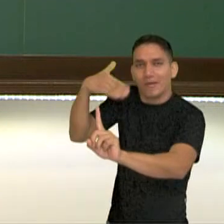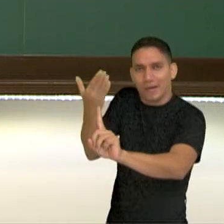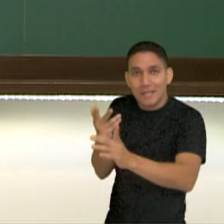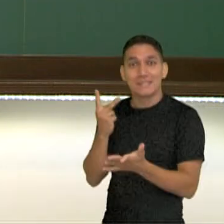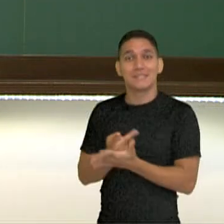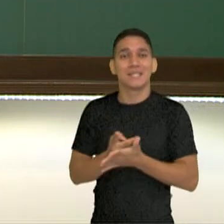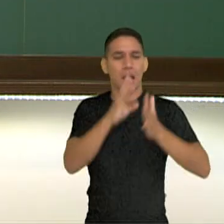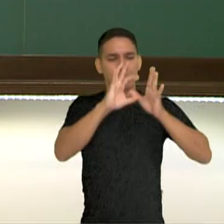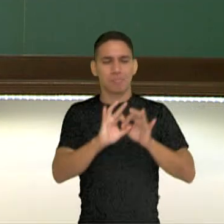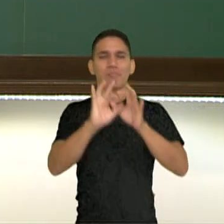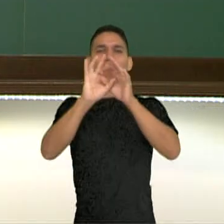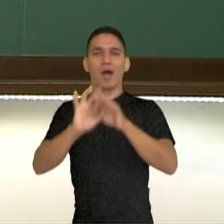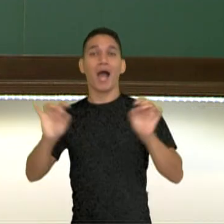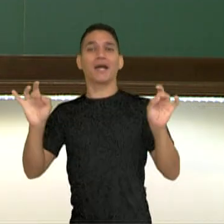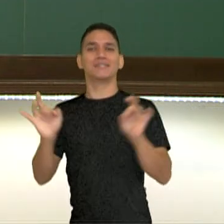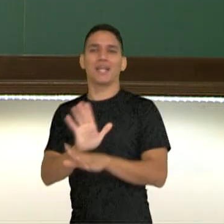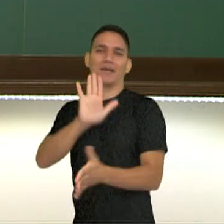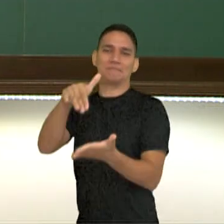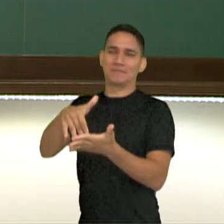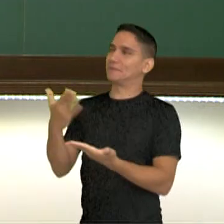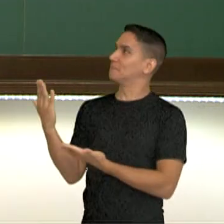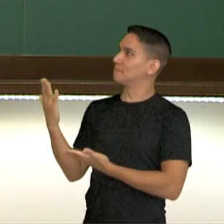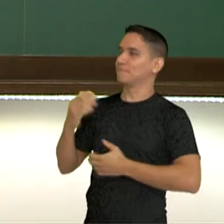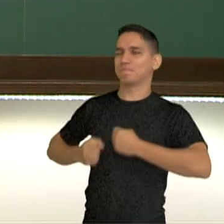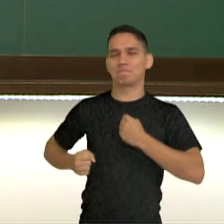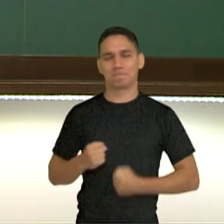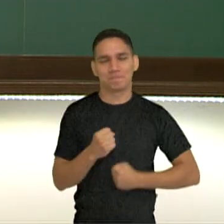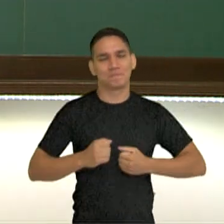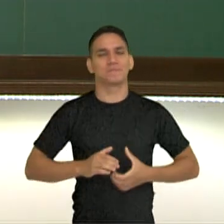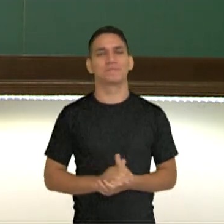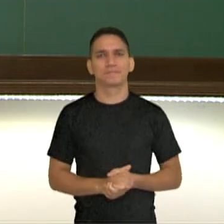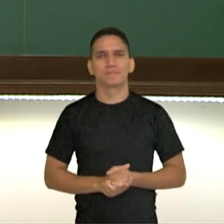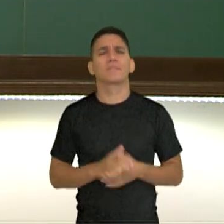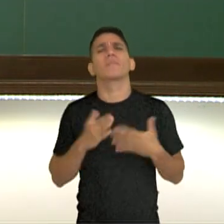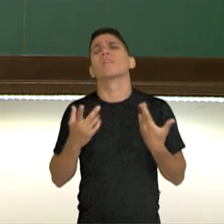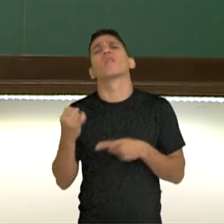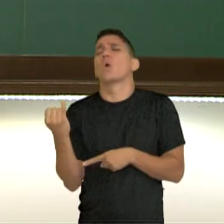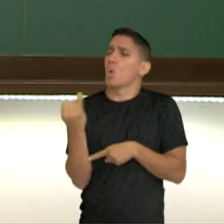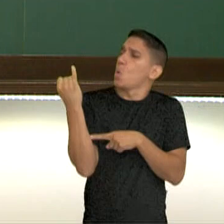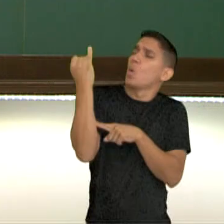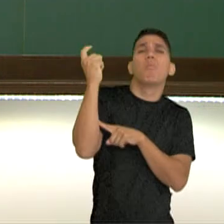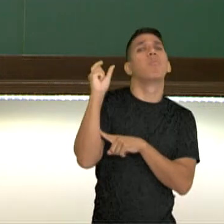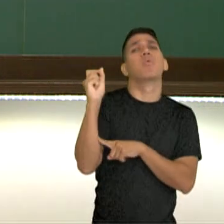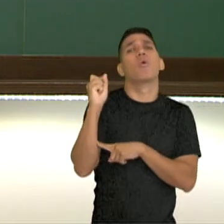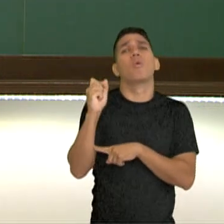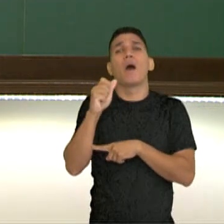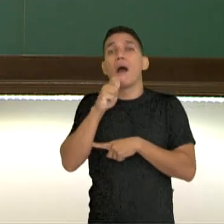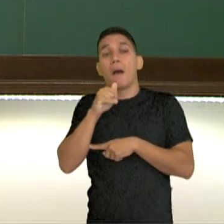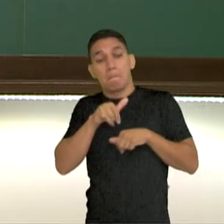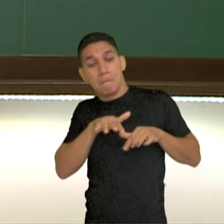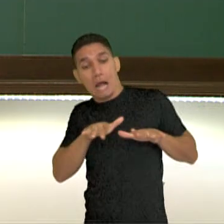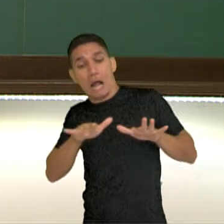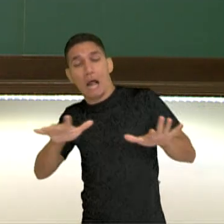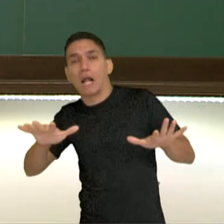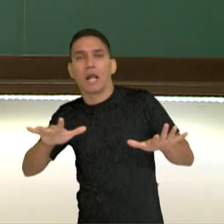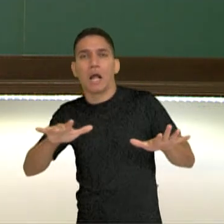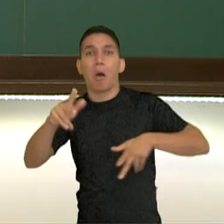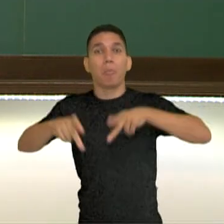Olimpíadas, encerrando ela com a maratona. Qual a importância do domínio do mar para um povo?